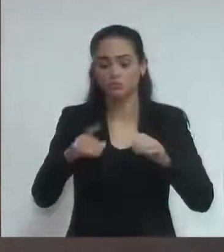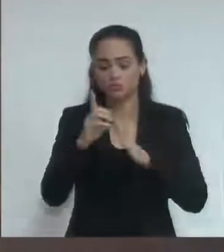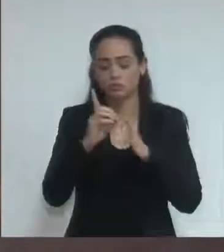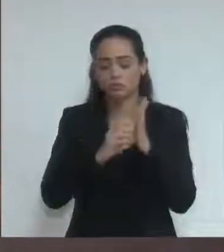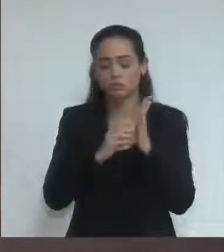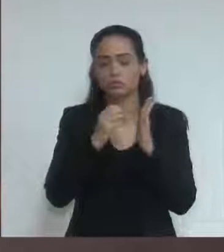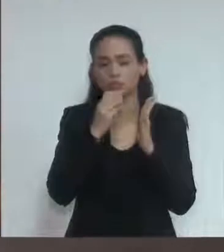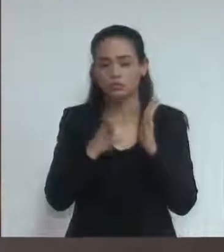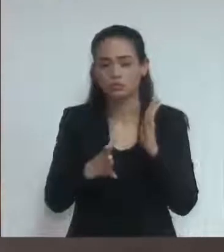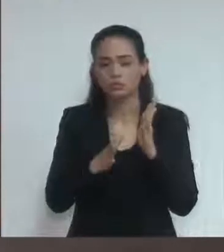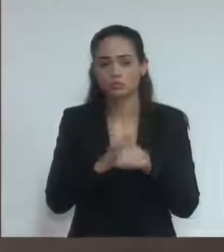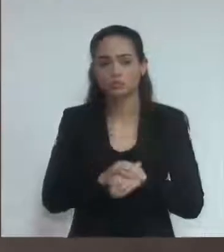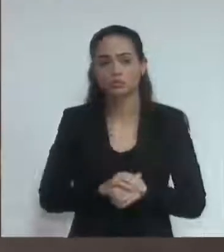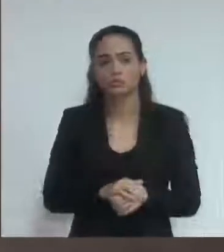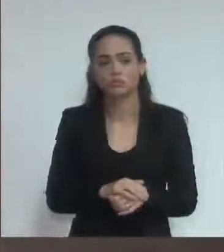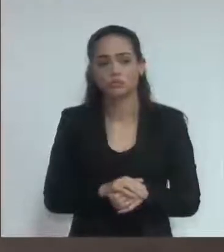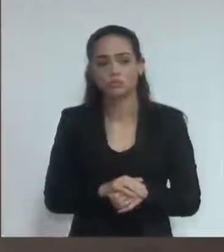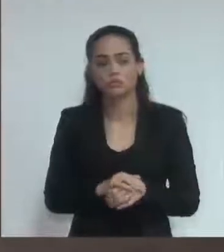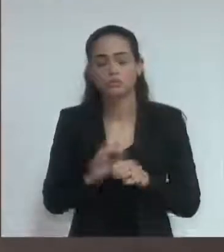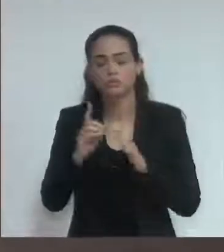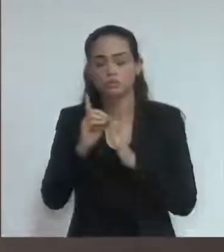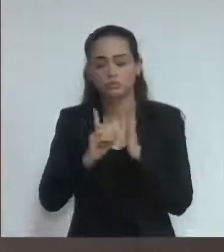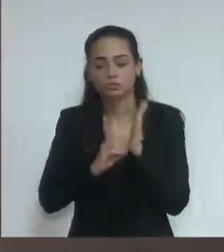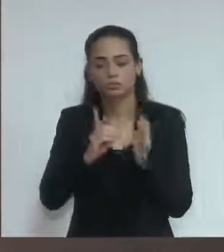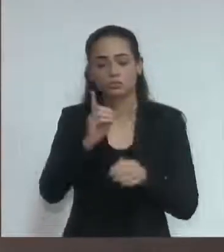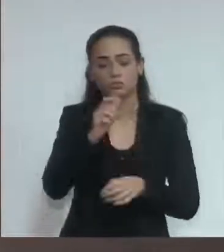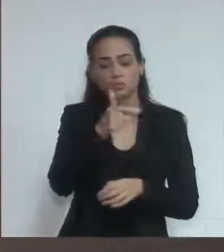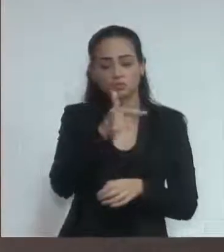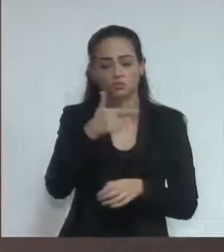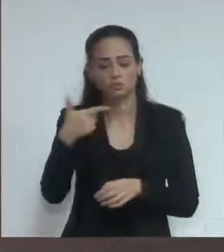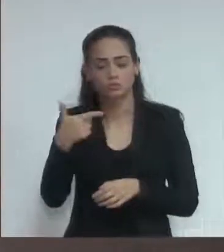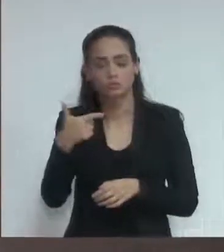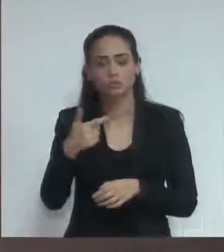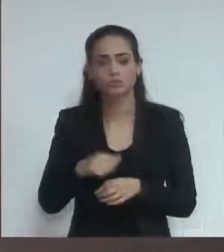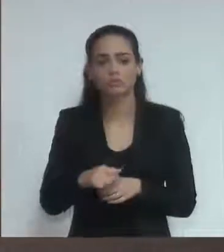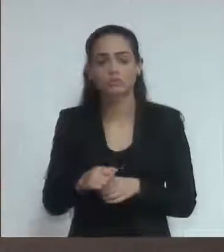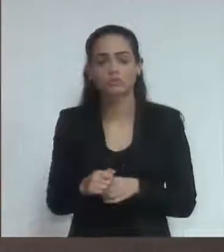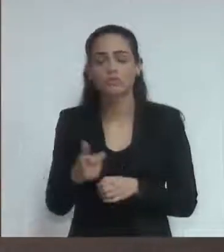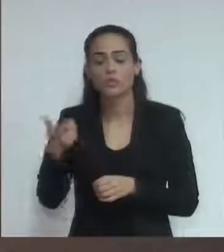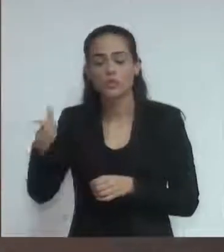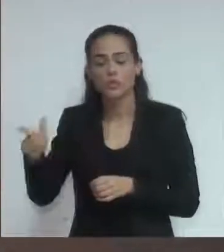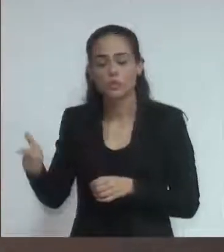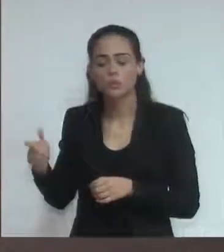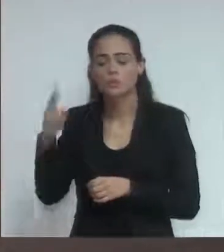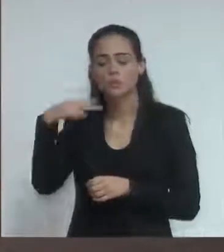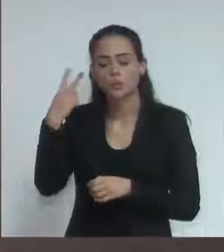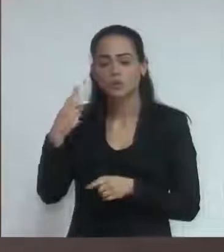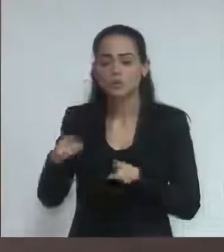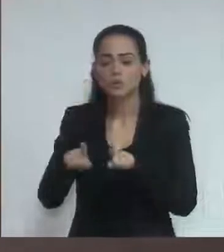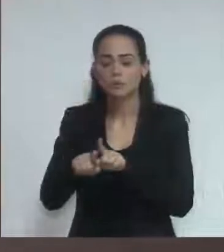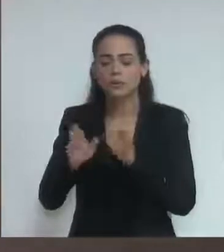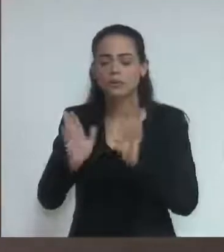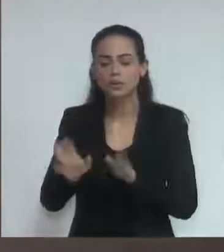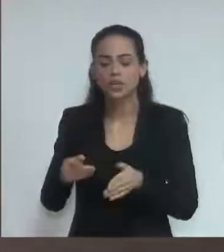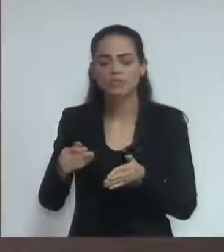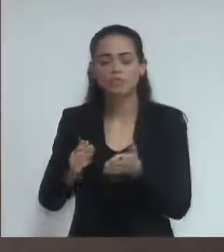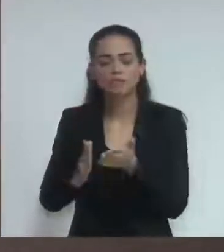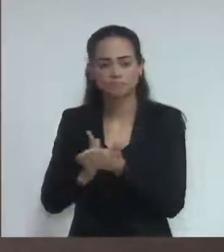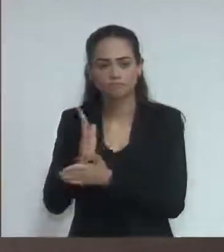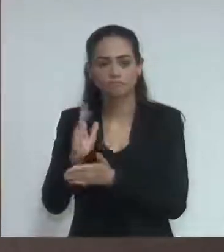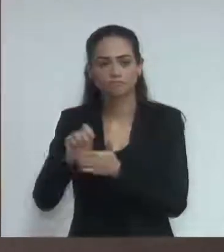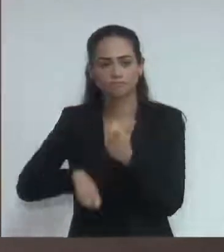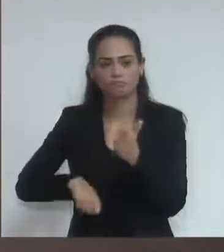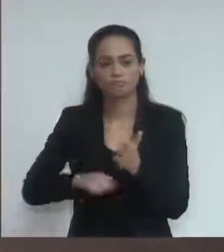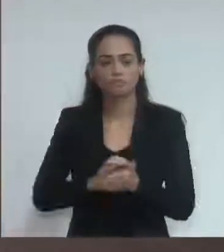esse decreto 12 junto com os outros vereadores mas eu acredito que com